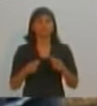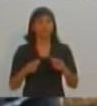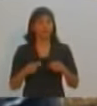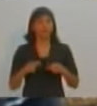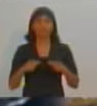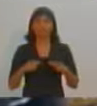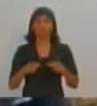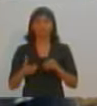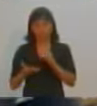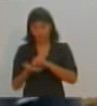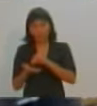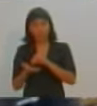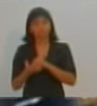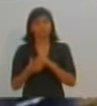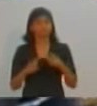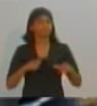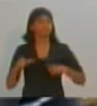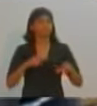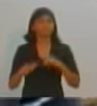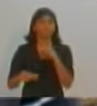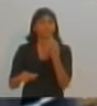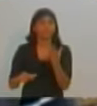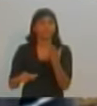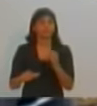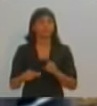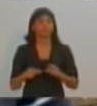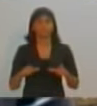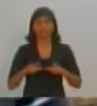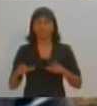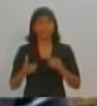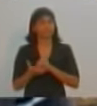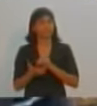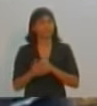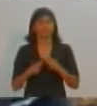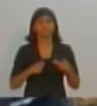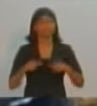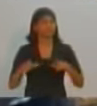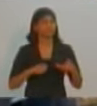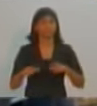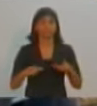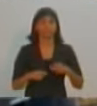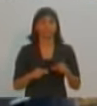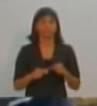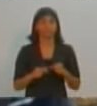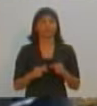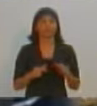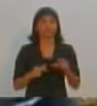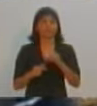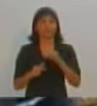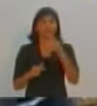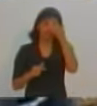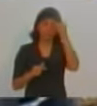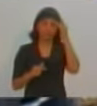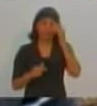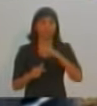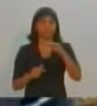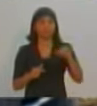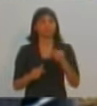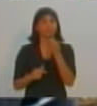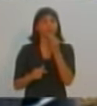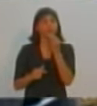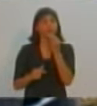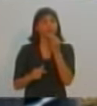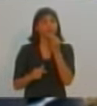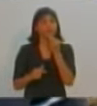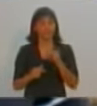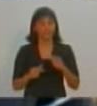emprego aqui em Prudente. Porque as empresas exigem muita experiência e não dá oportunidade para a gente adquirir essa experiência.